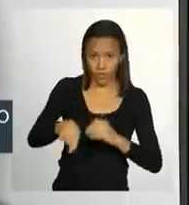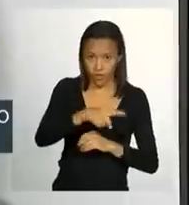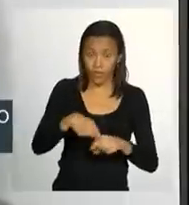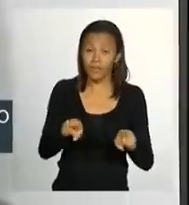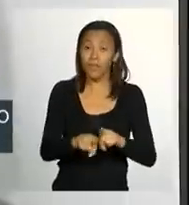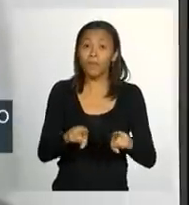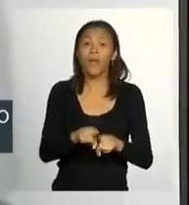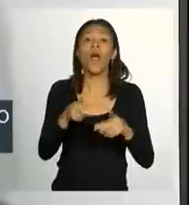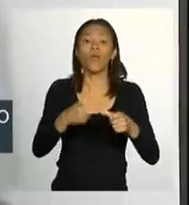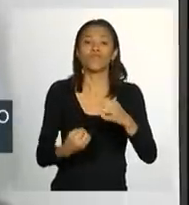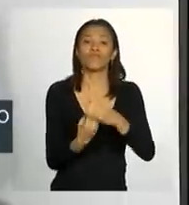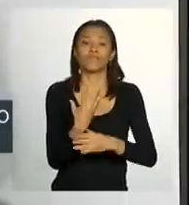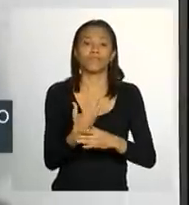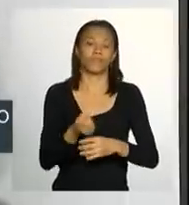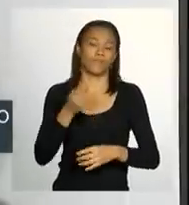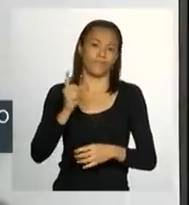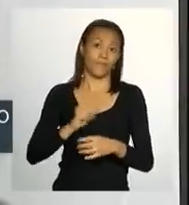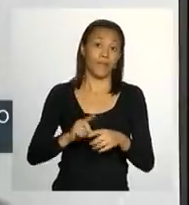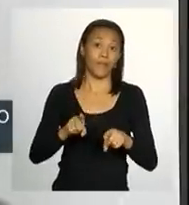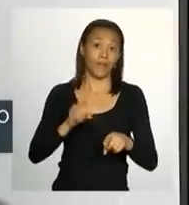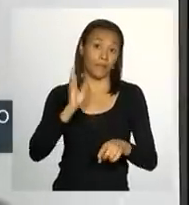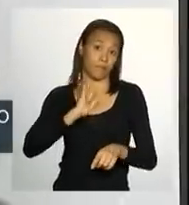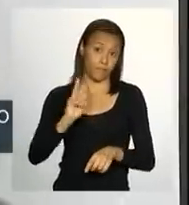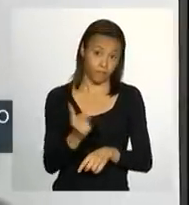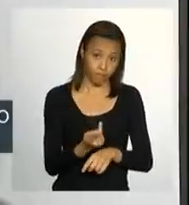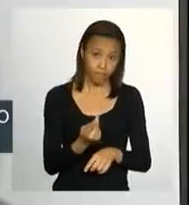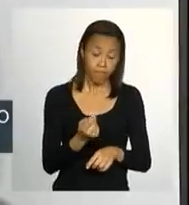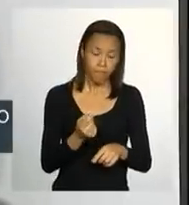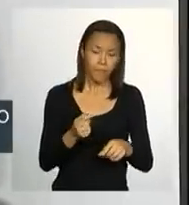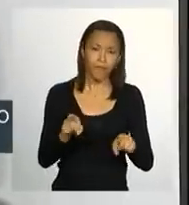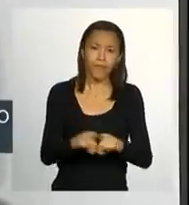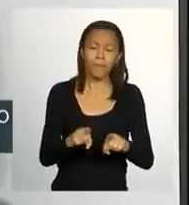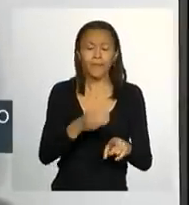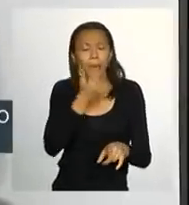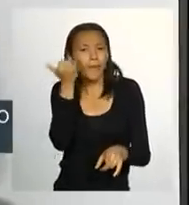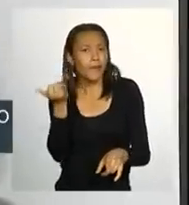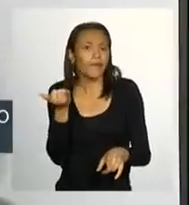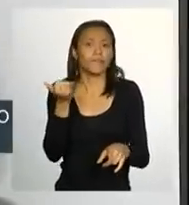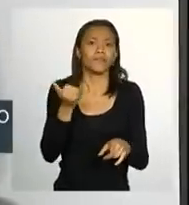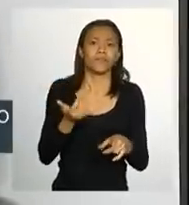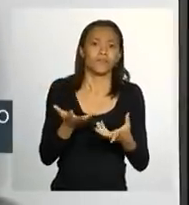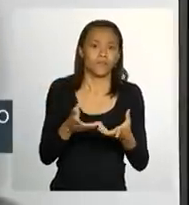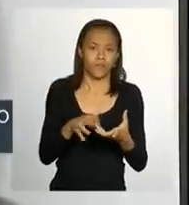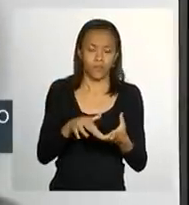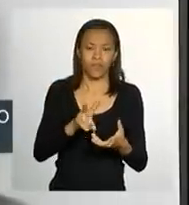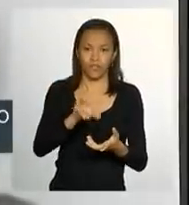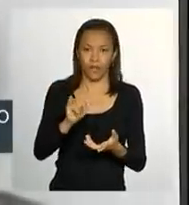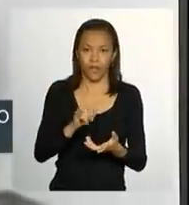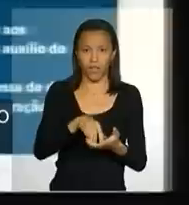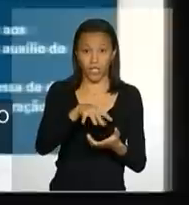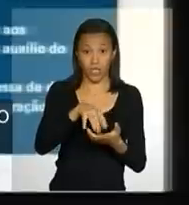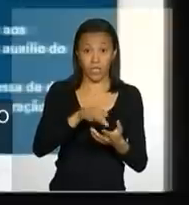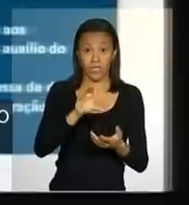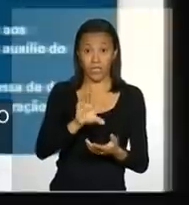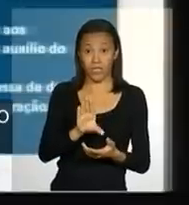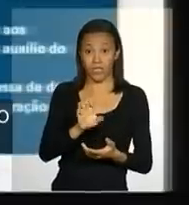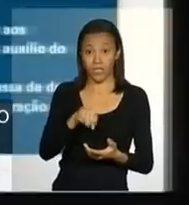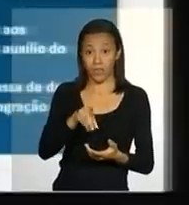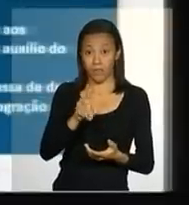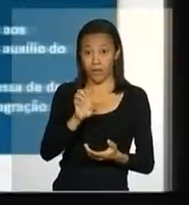Minas Gerais e, a depender dos prognósticos climáticos que serão emitidos pelo Semadem,